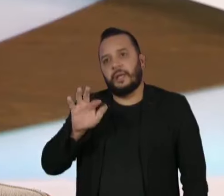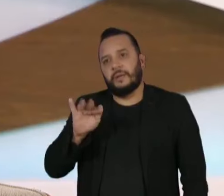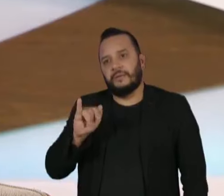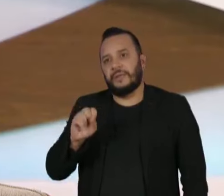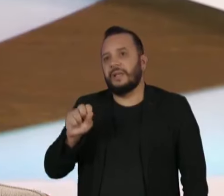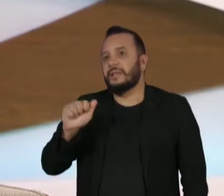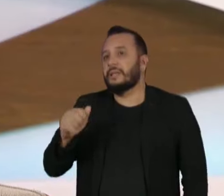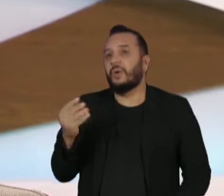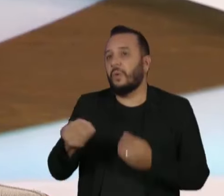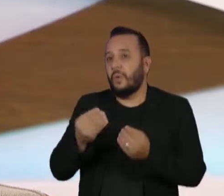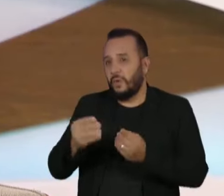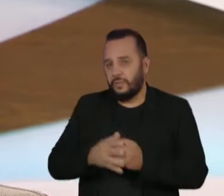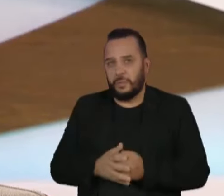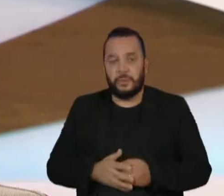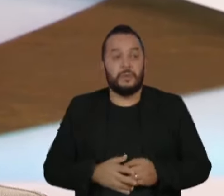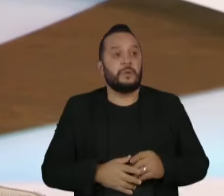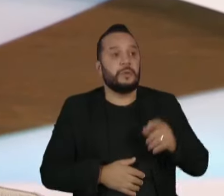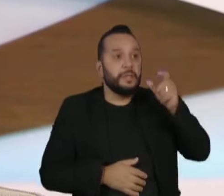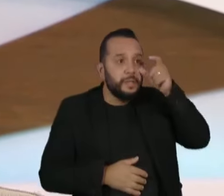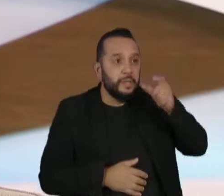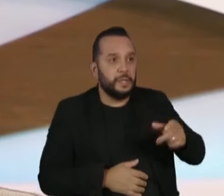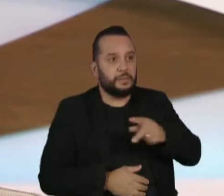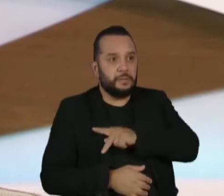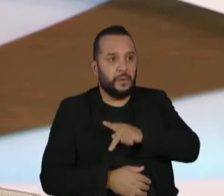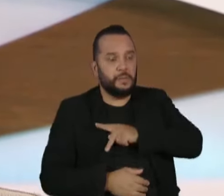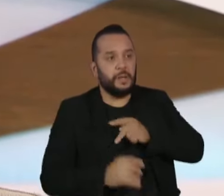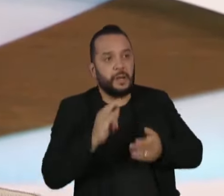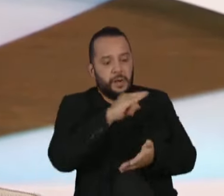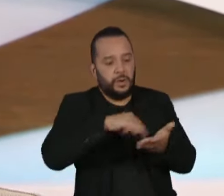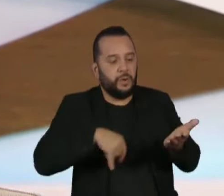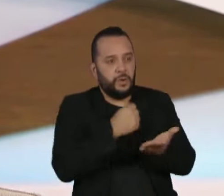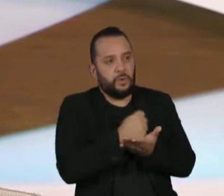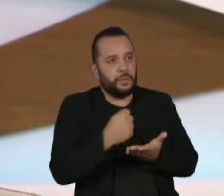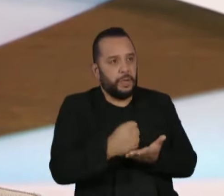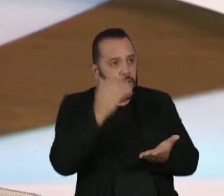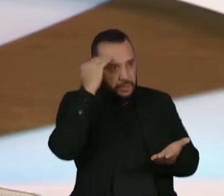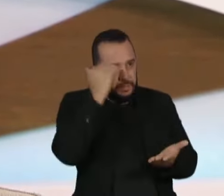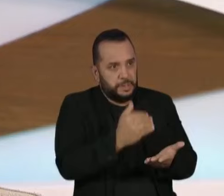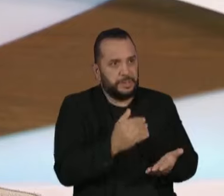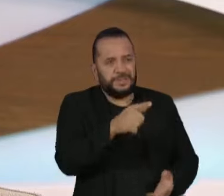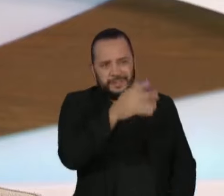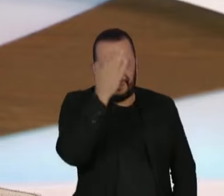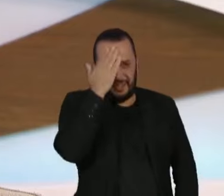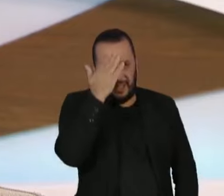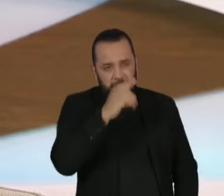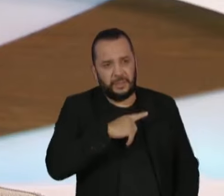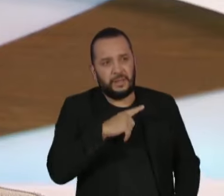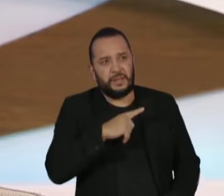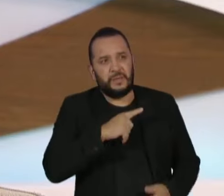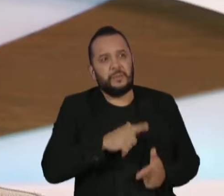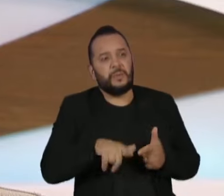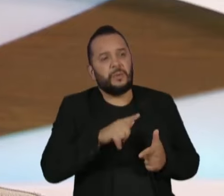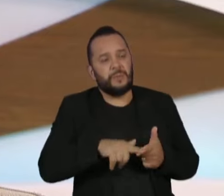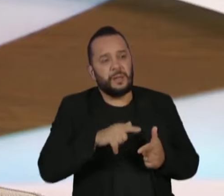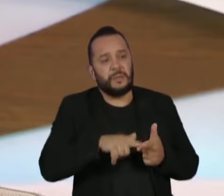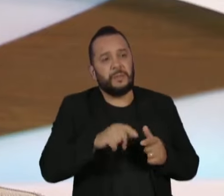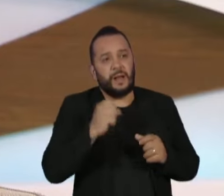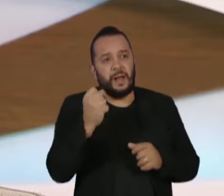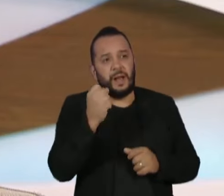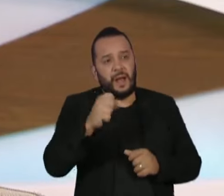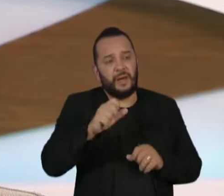sempre do Palmeiras é cumprir os seus contratos. Vocês sabem que nós temos um problema gravíssimo com a Samsung,